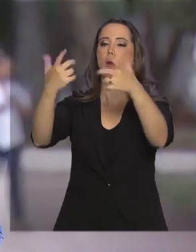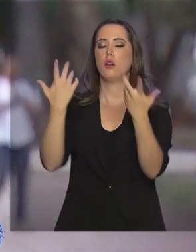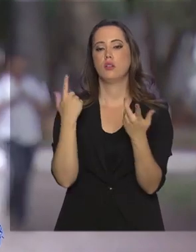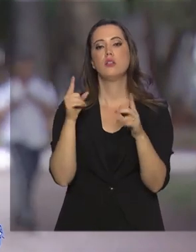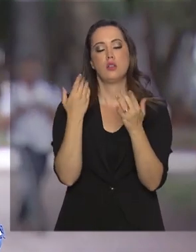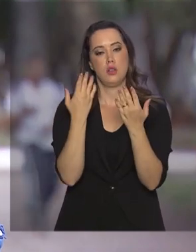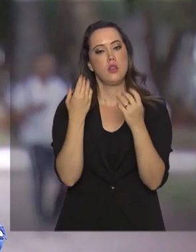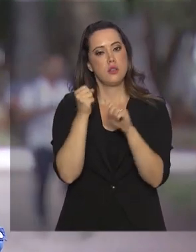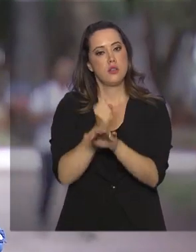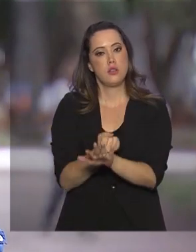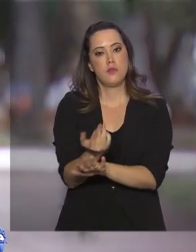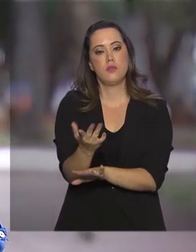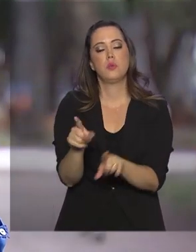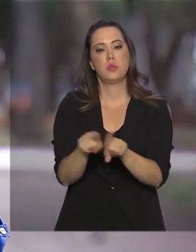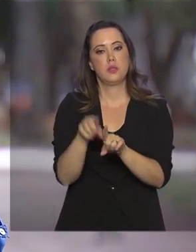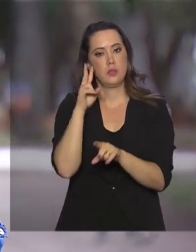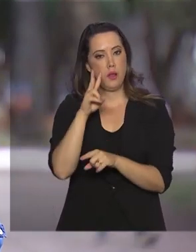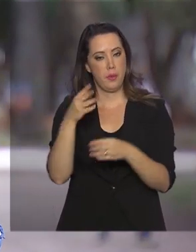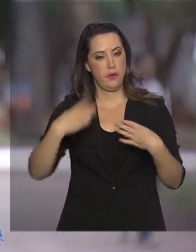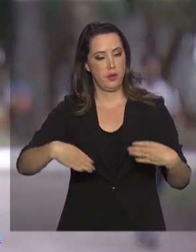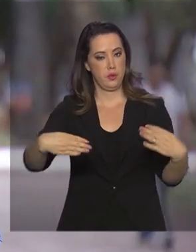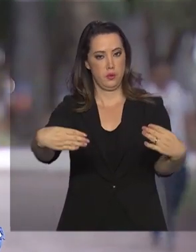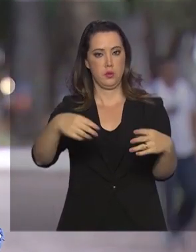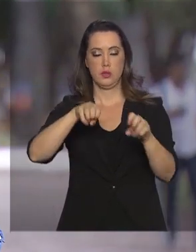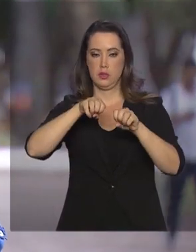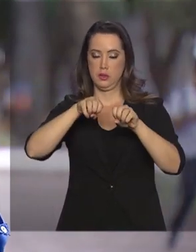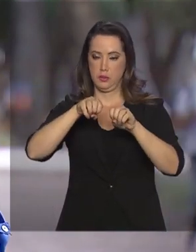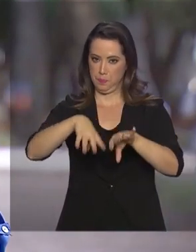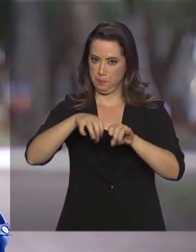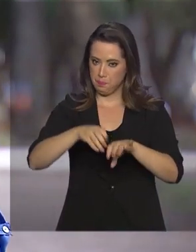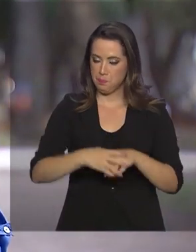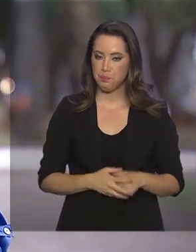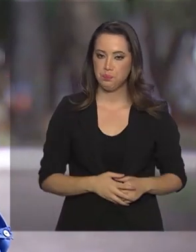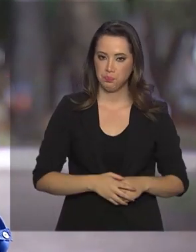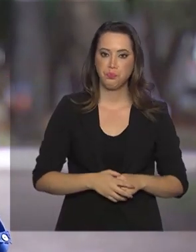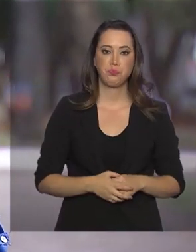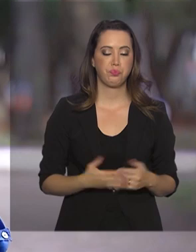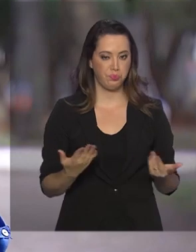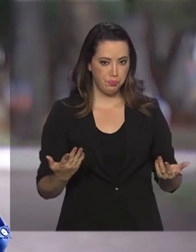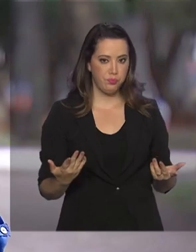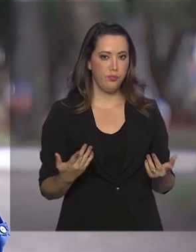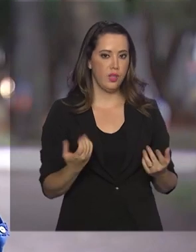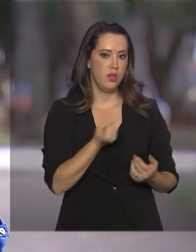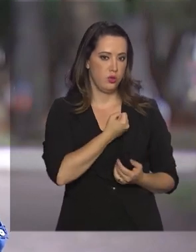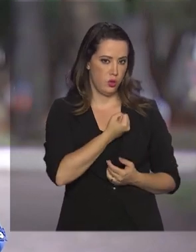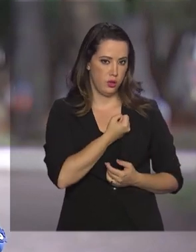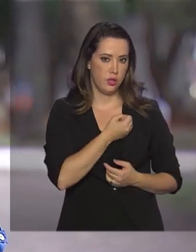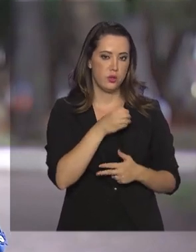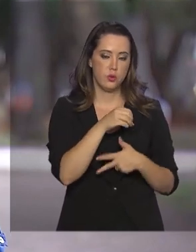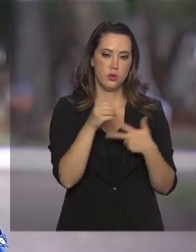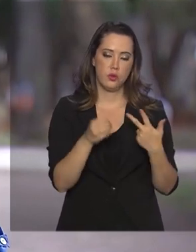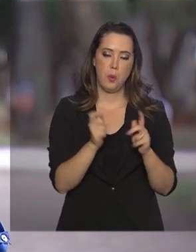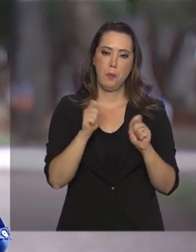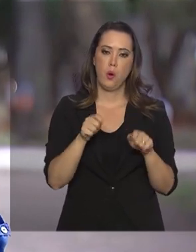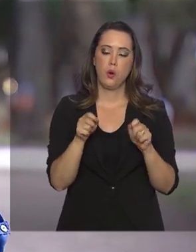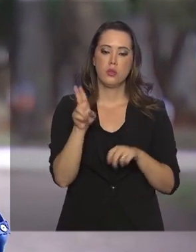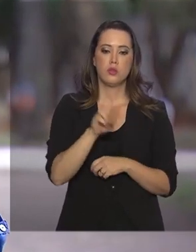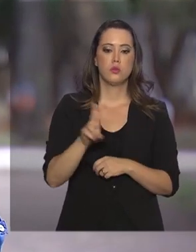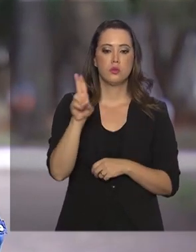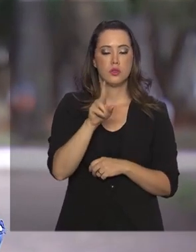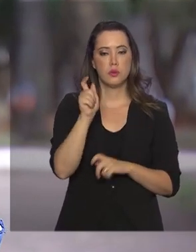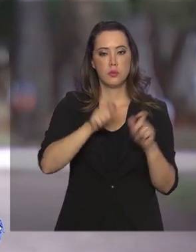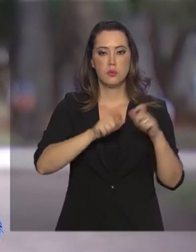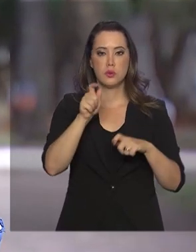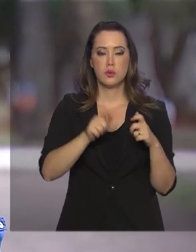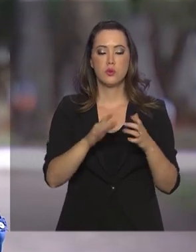informações também estão na página do MEC na internet. E lembrando que as notas do Enem podem ser usadas para os estudantes